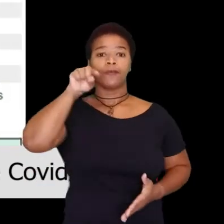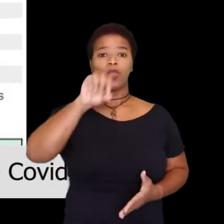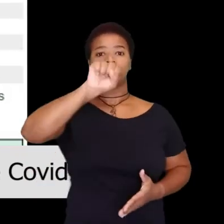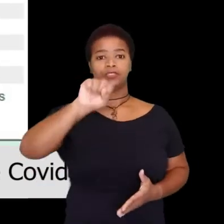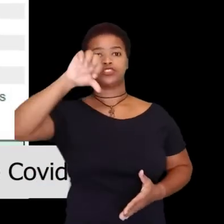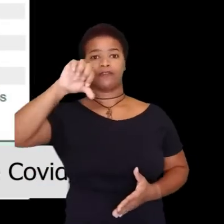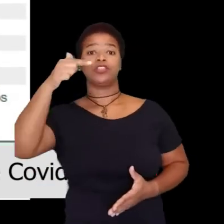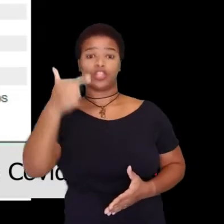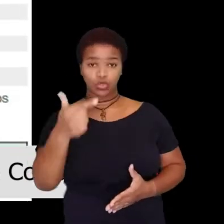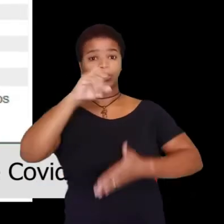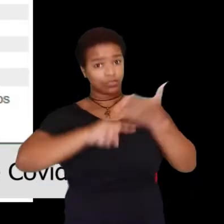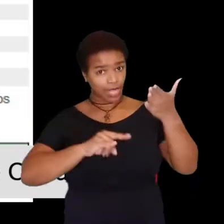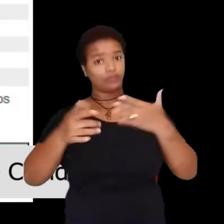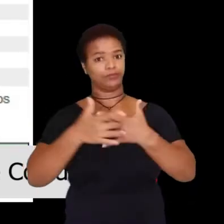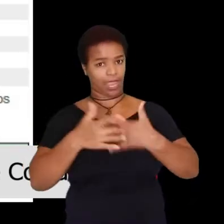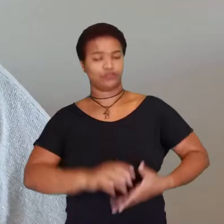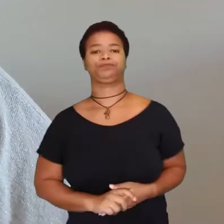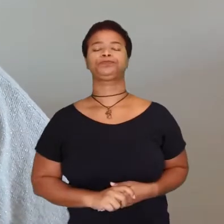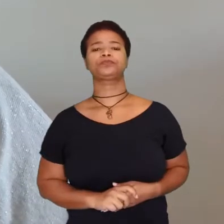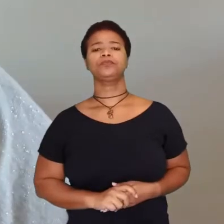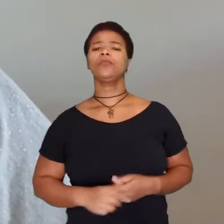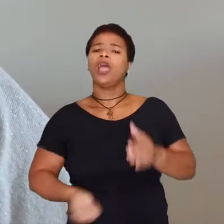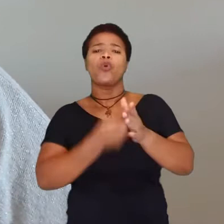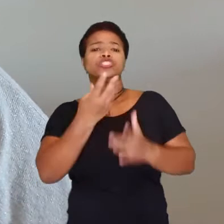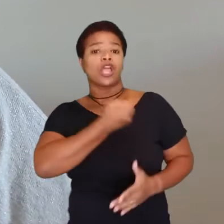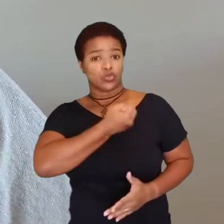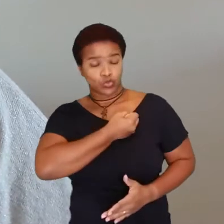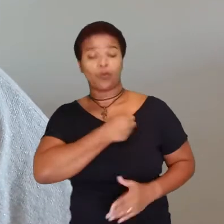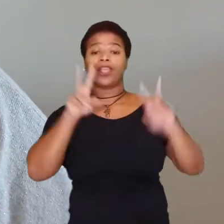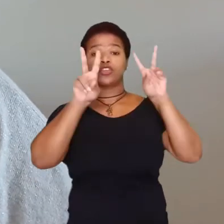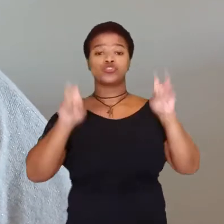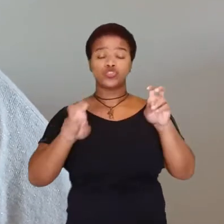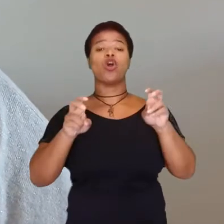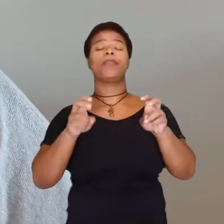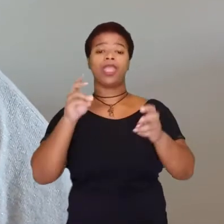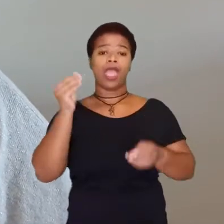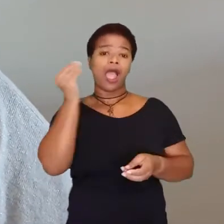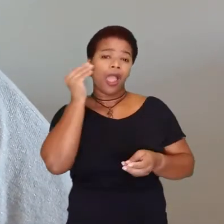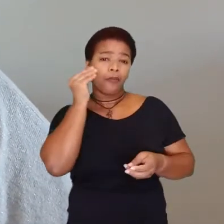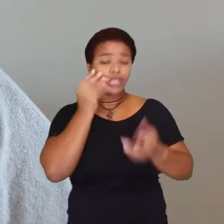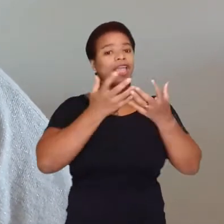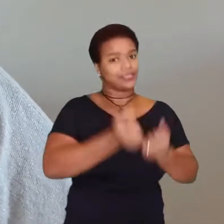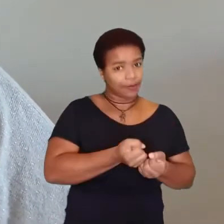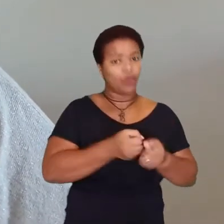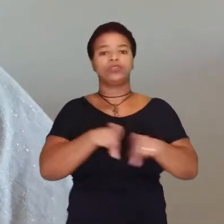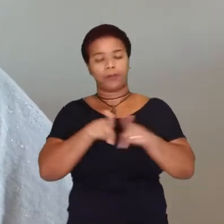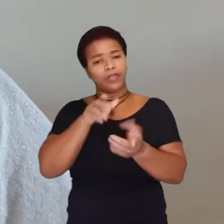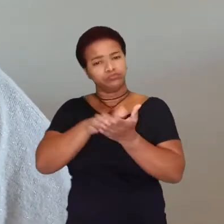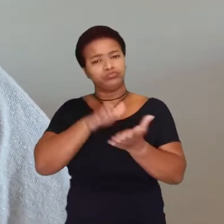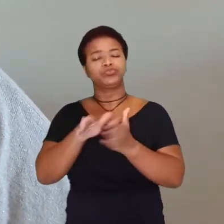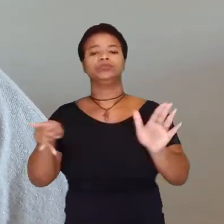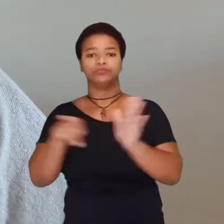.892 laudos. Os números informados são relativos às amostras recebidas, aos laudos